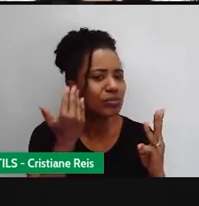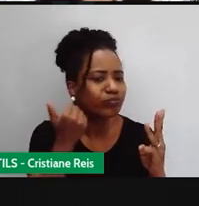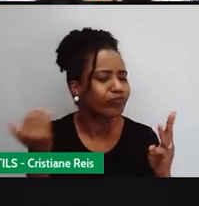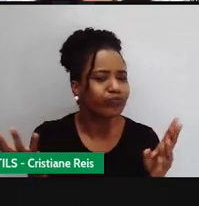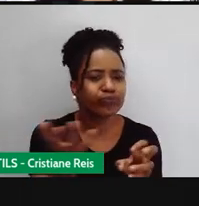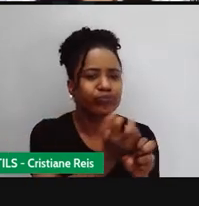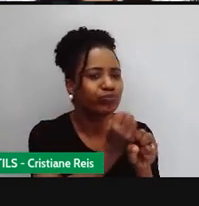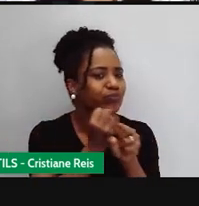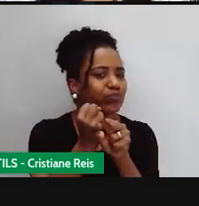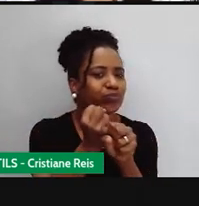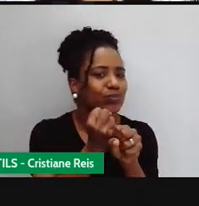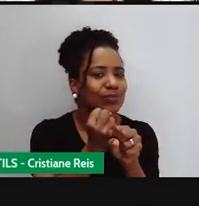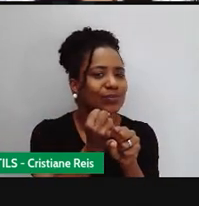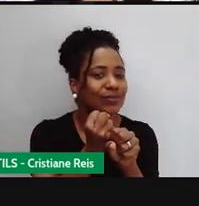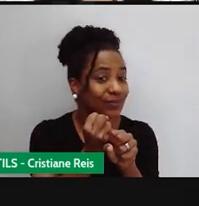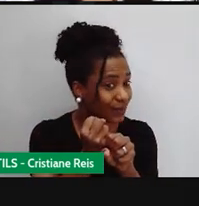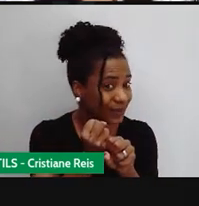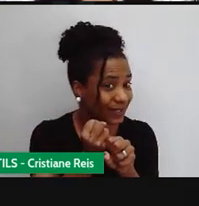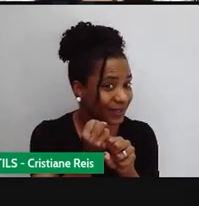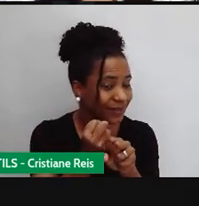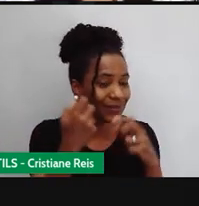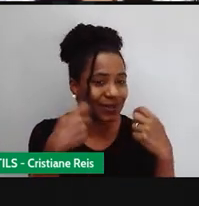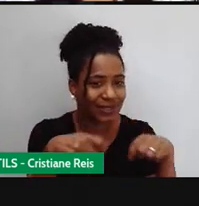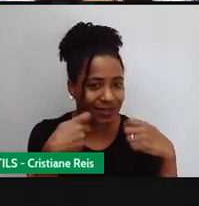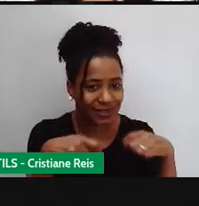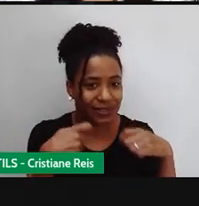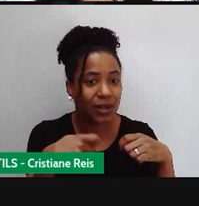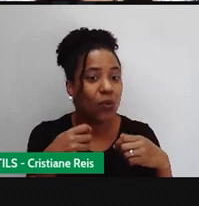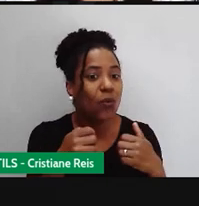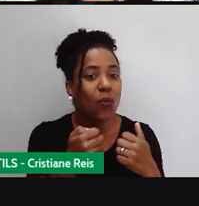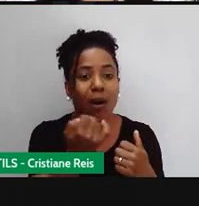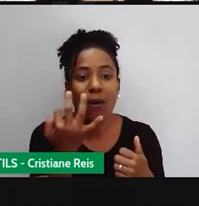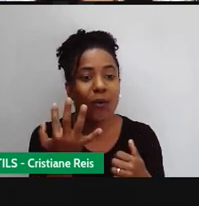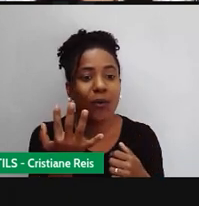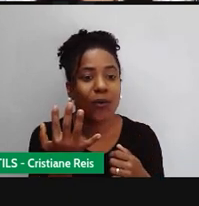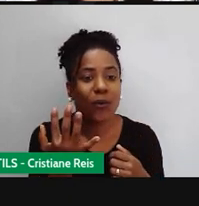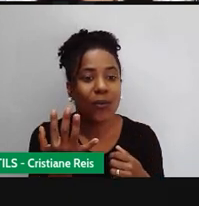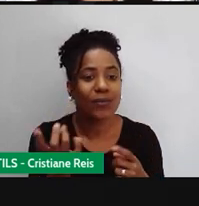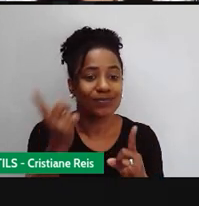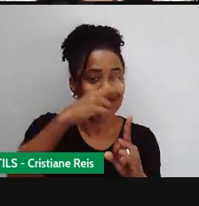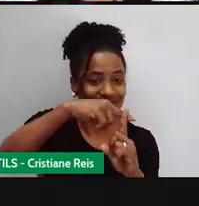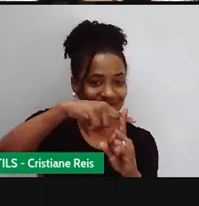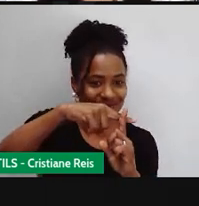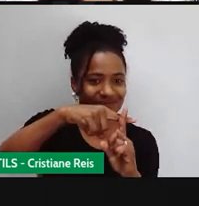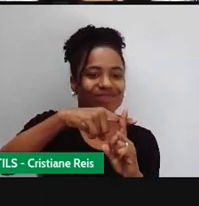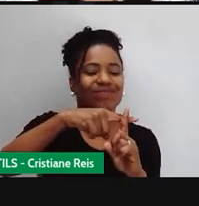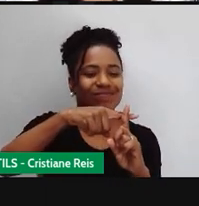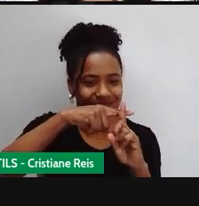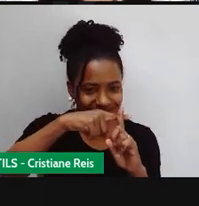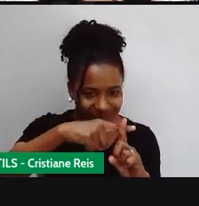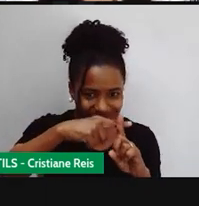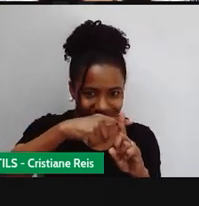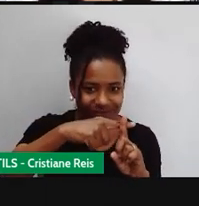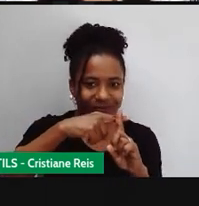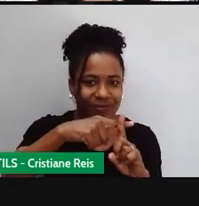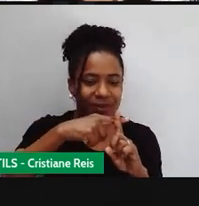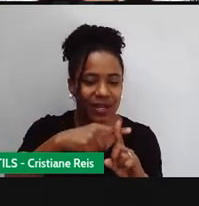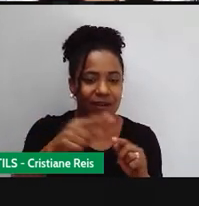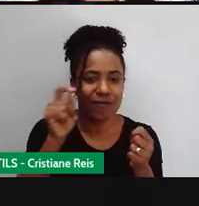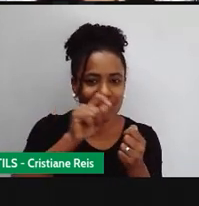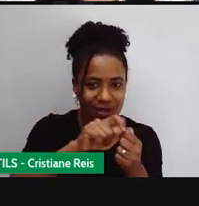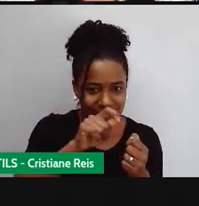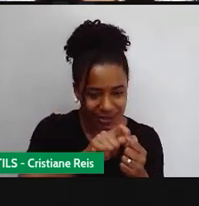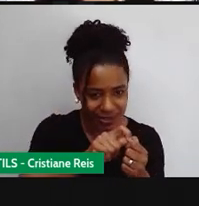preciso fazer o quê? Ó, que operação eu vou utilizar a adição. Então, eu vou